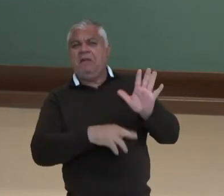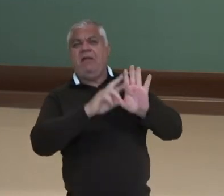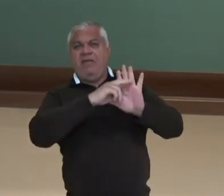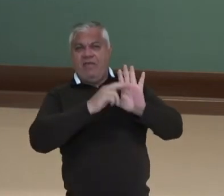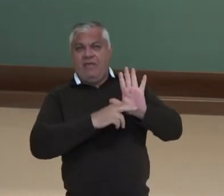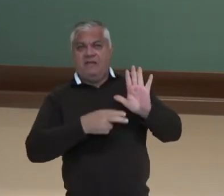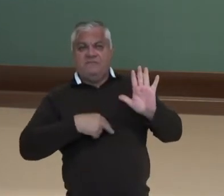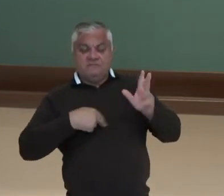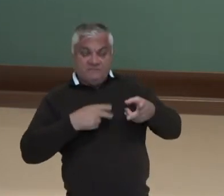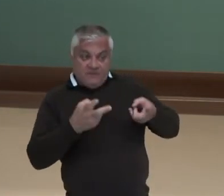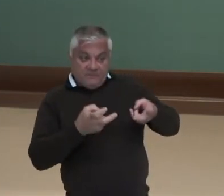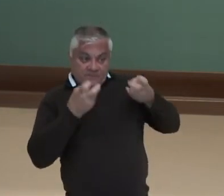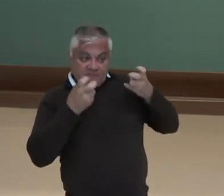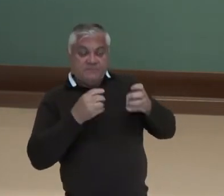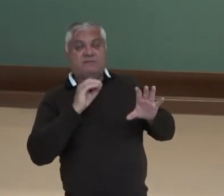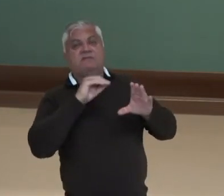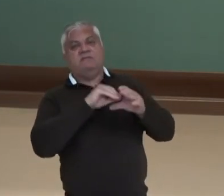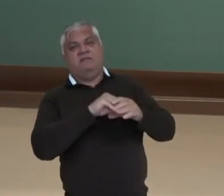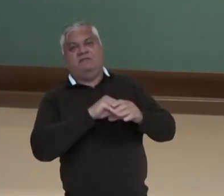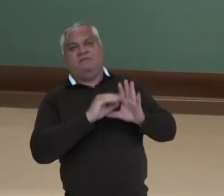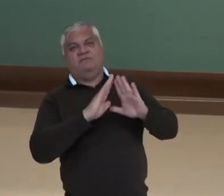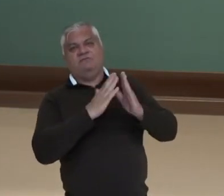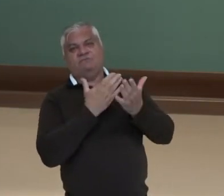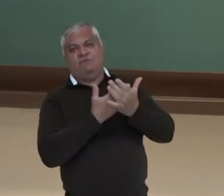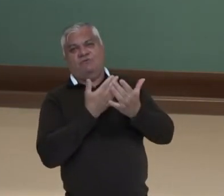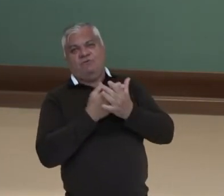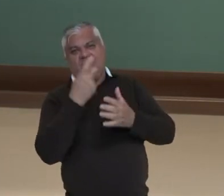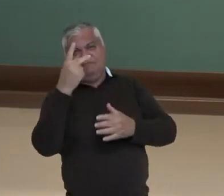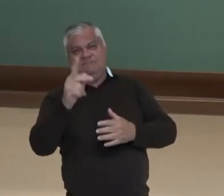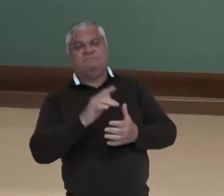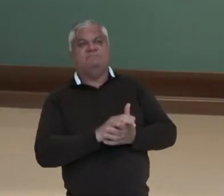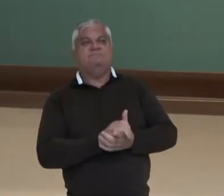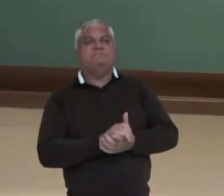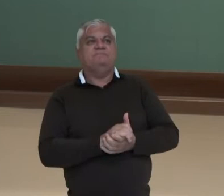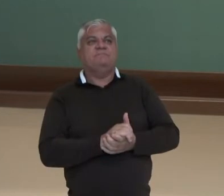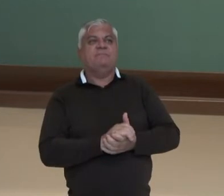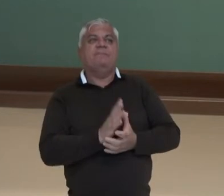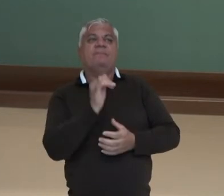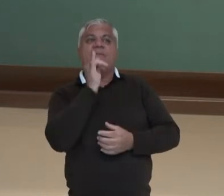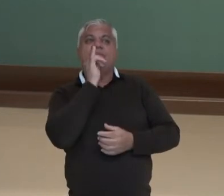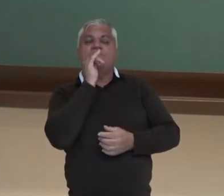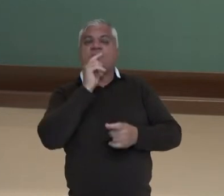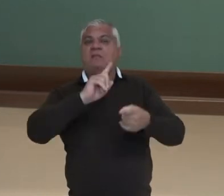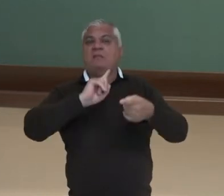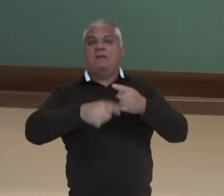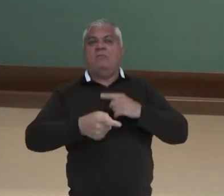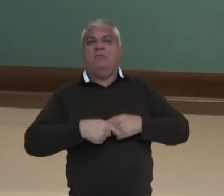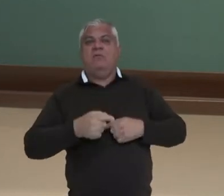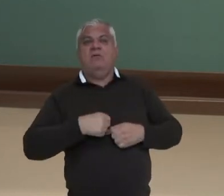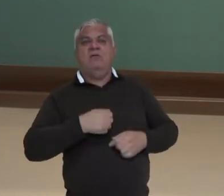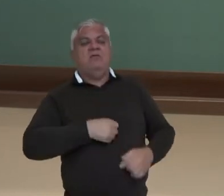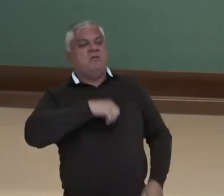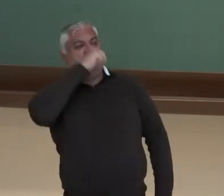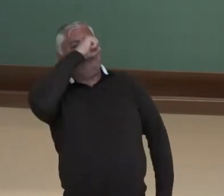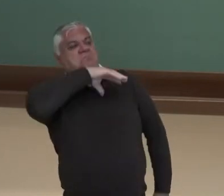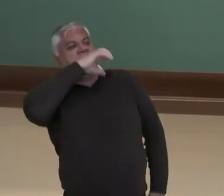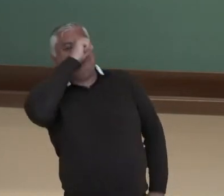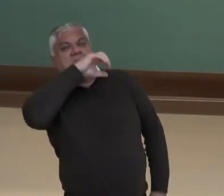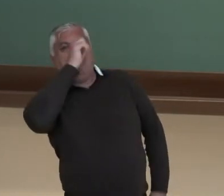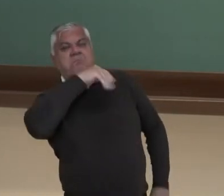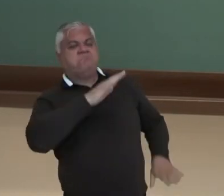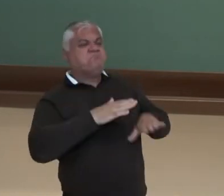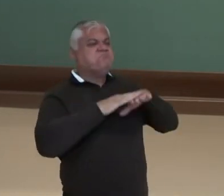dentro dos regimentos escolares das escolas de vocês, tá? Por exemplo, é proibido desrespeitar, desacatar ou afrontar